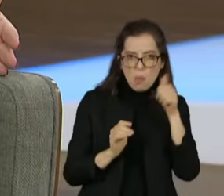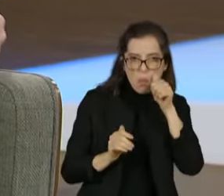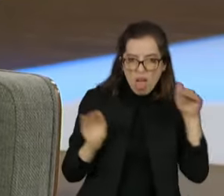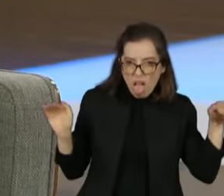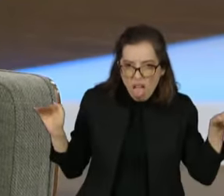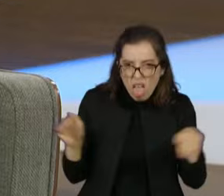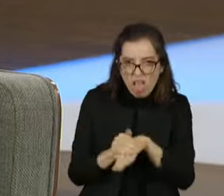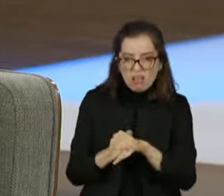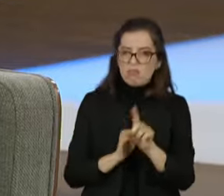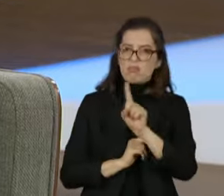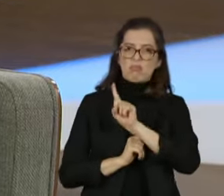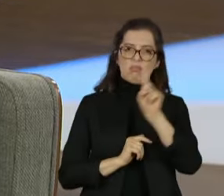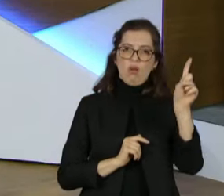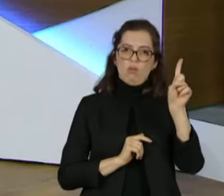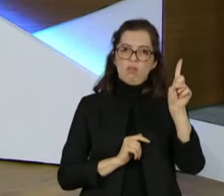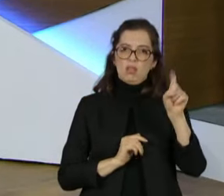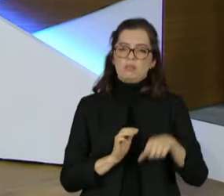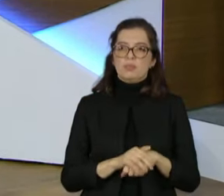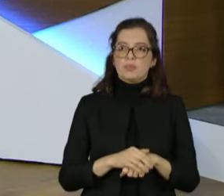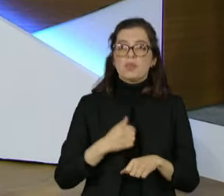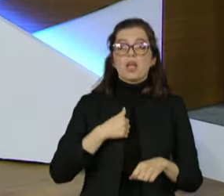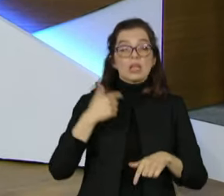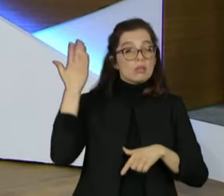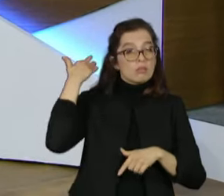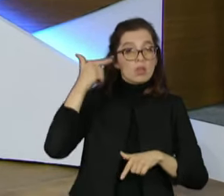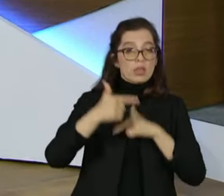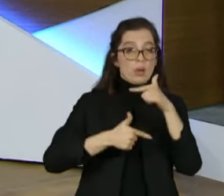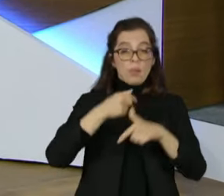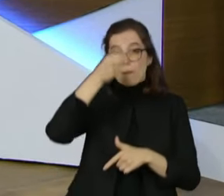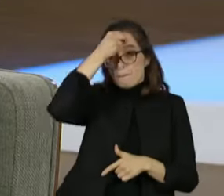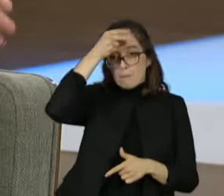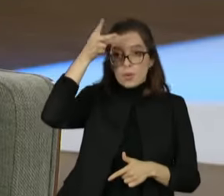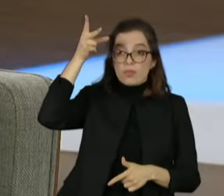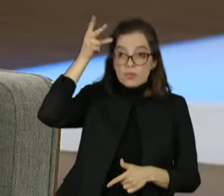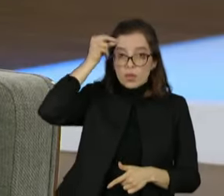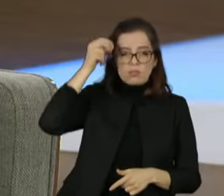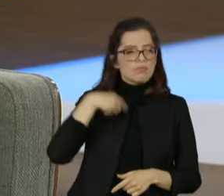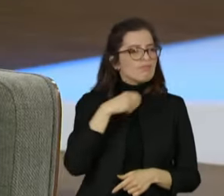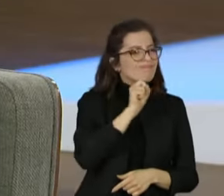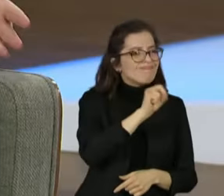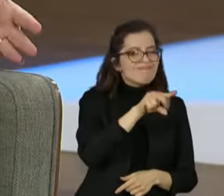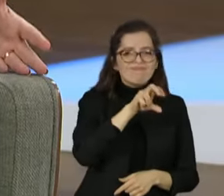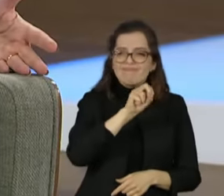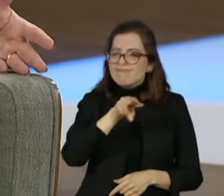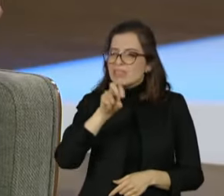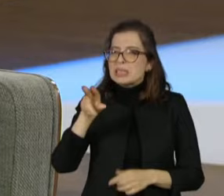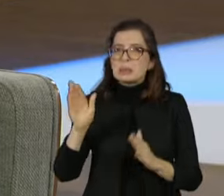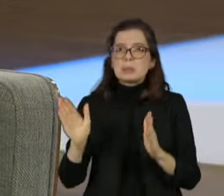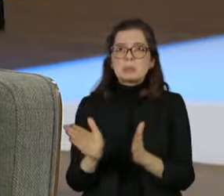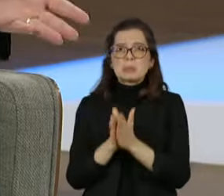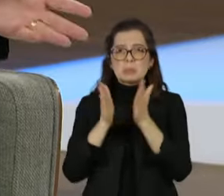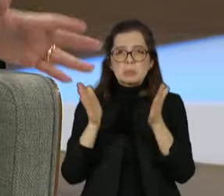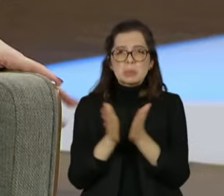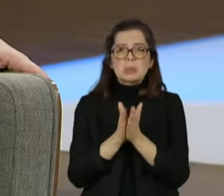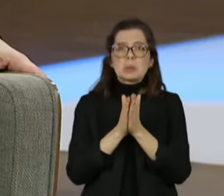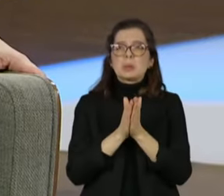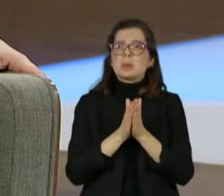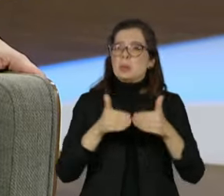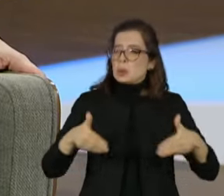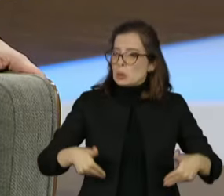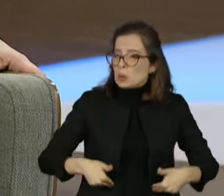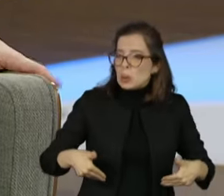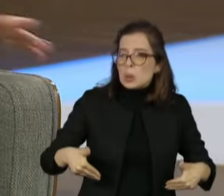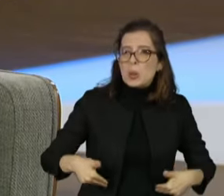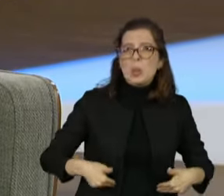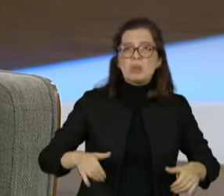prefeita, Thais. Quem foi prefeita e viu como eu vi a miséria, o desespero de quem não tem emprego, quem não tem um prato de comer, quem